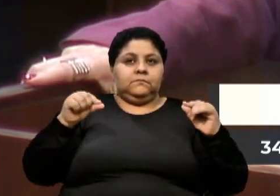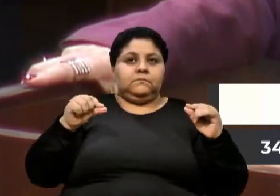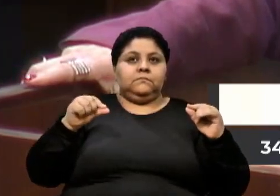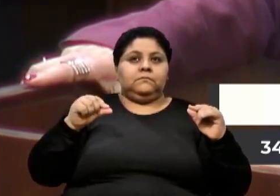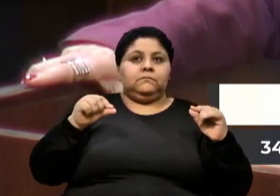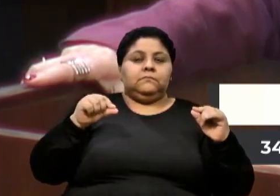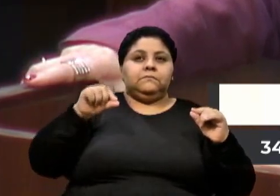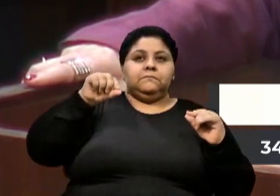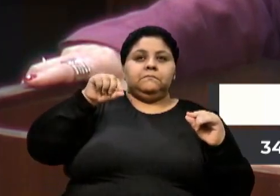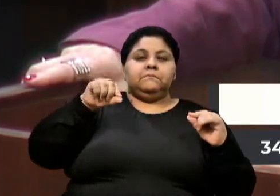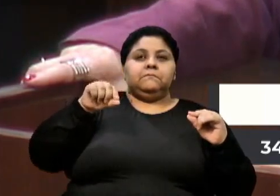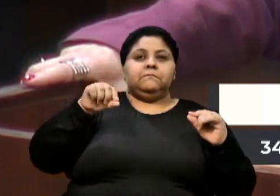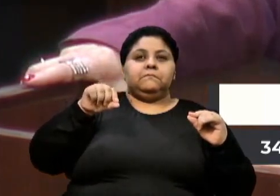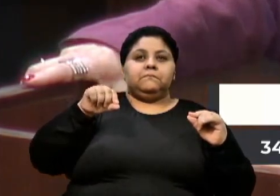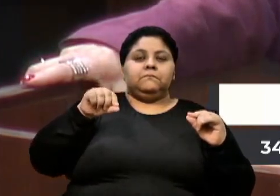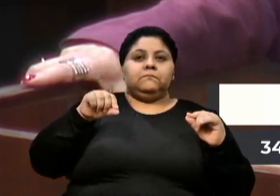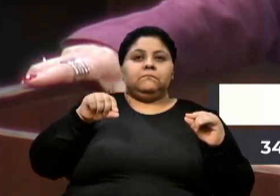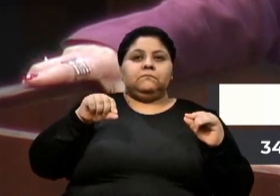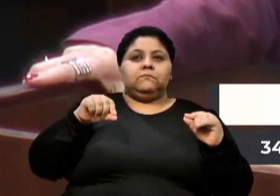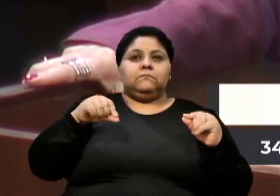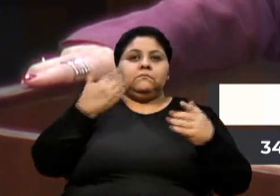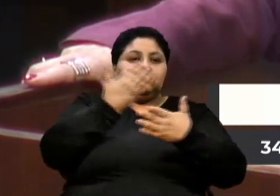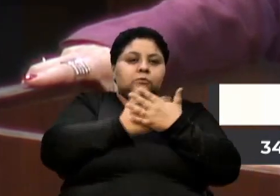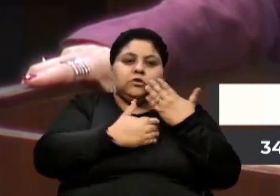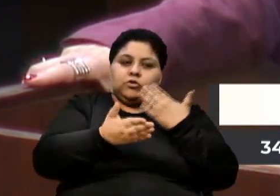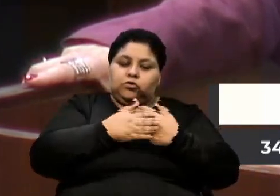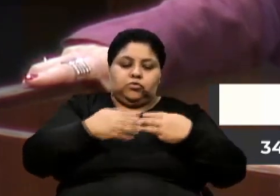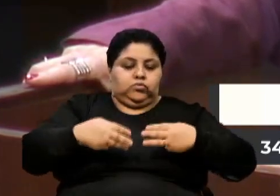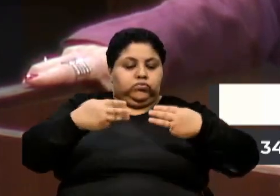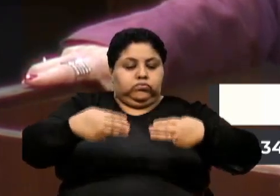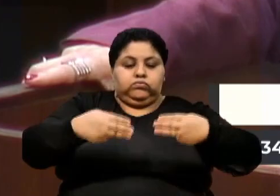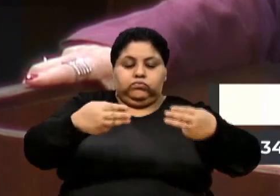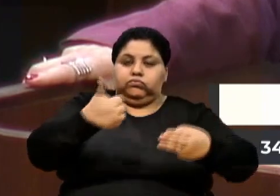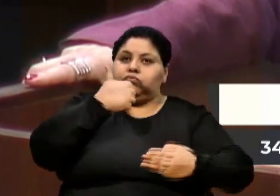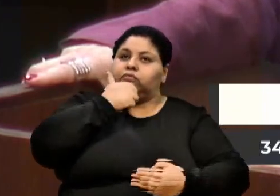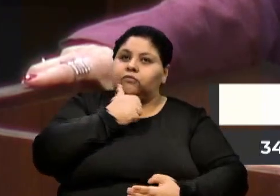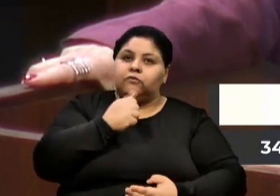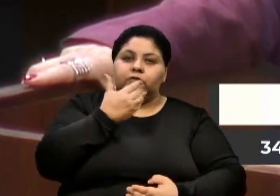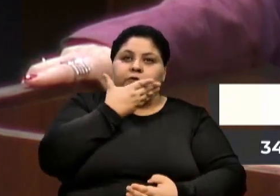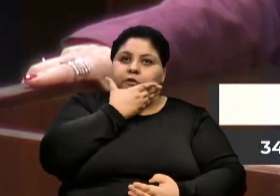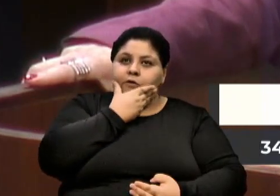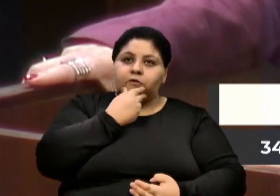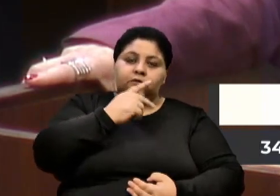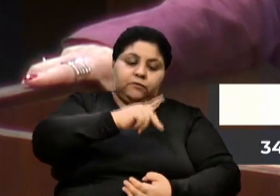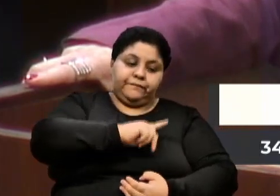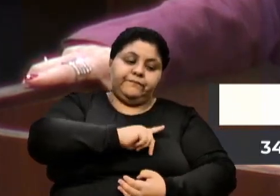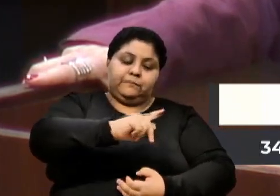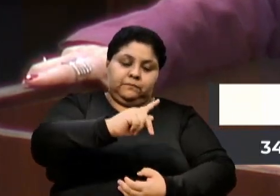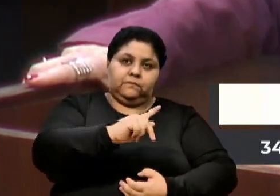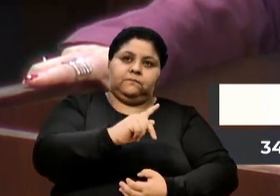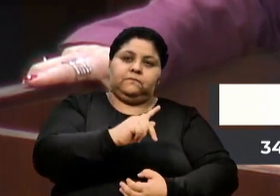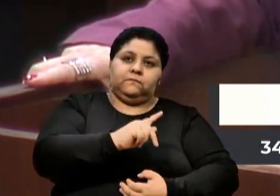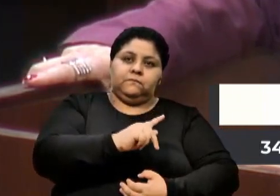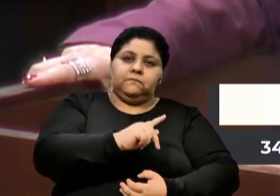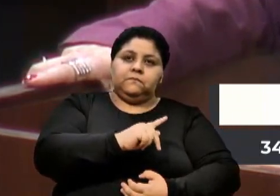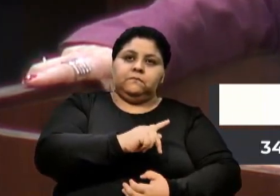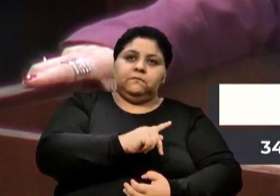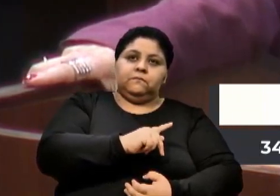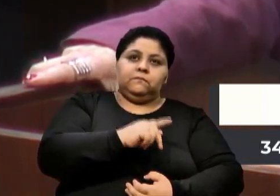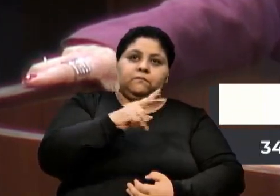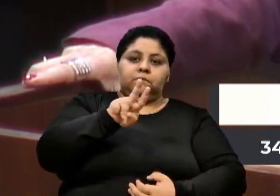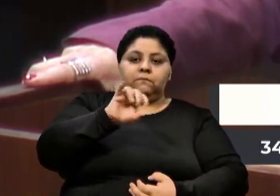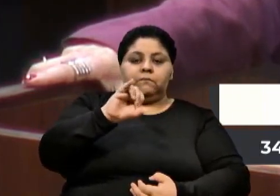com praticamente todos os ministros, todas as ministras, o presidente, o vice